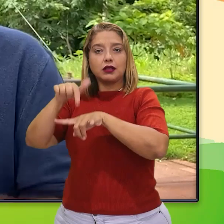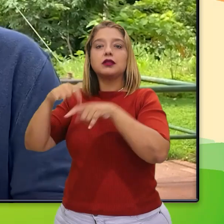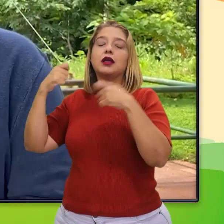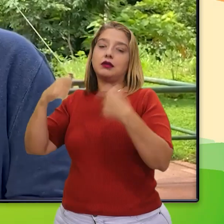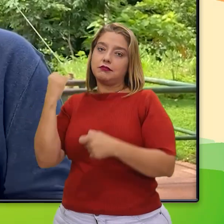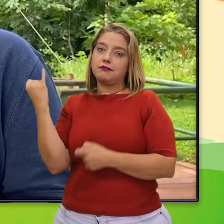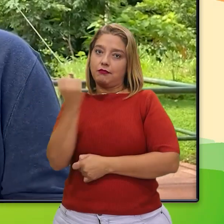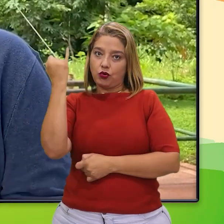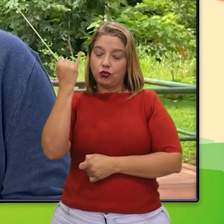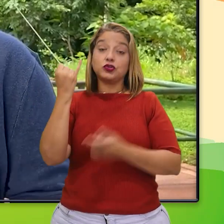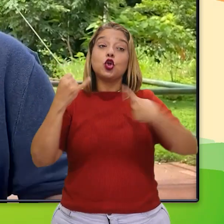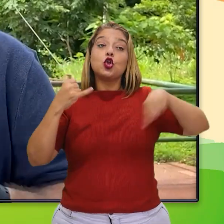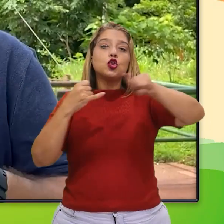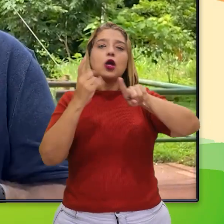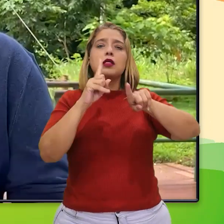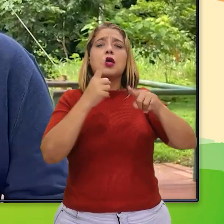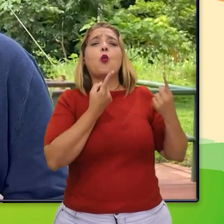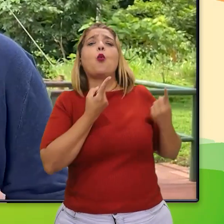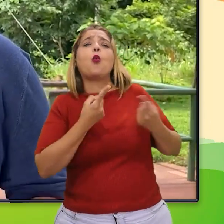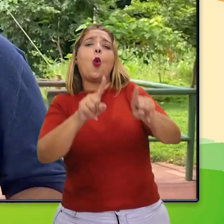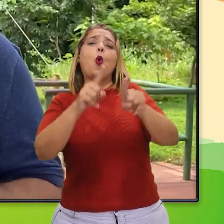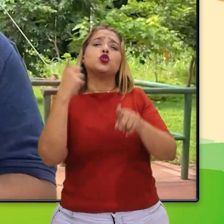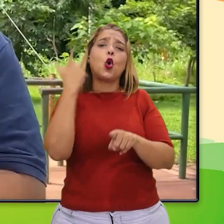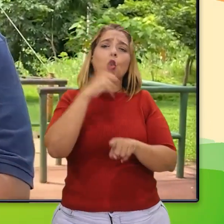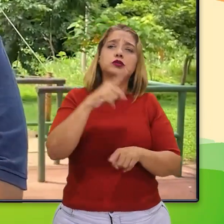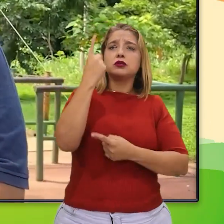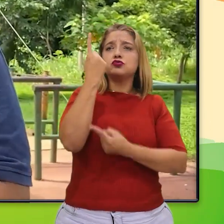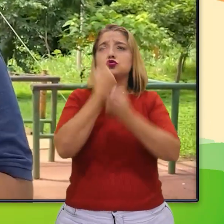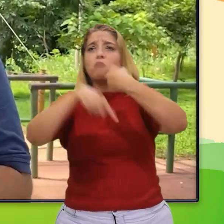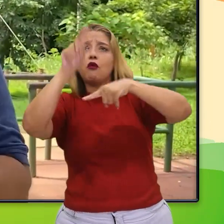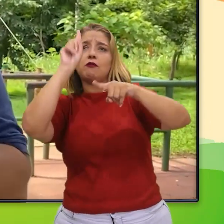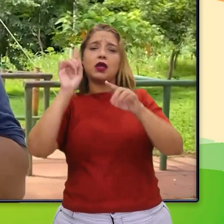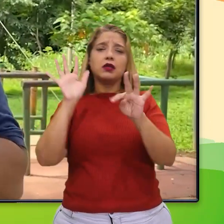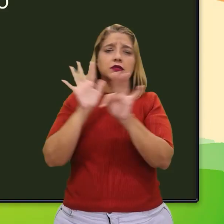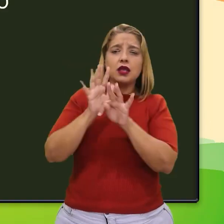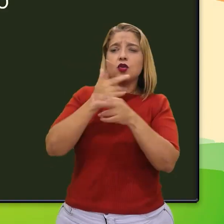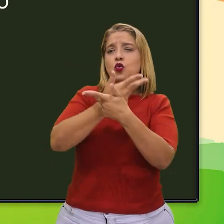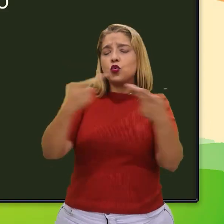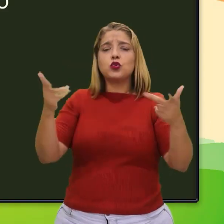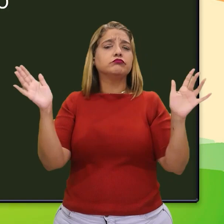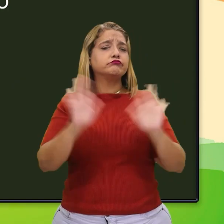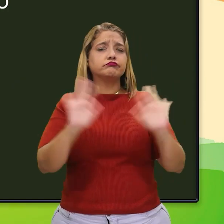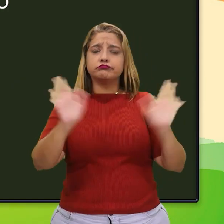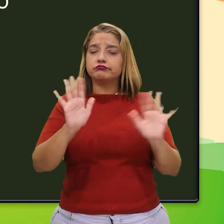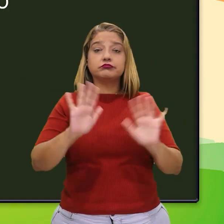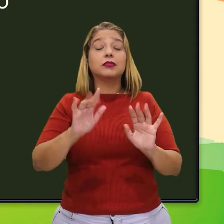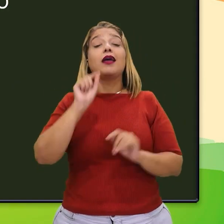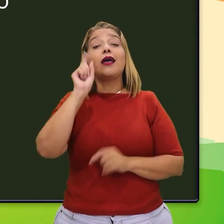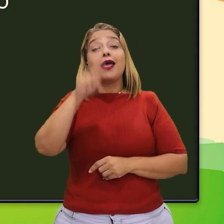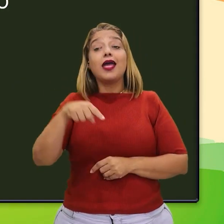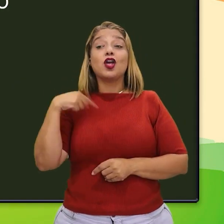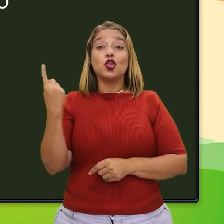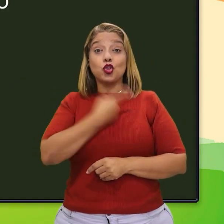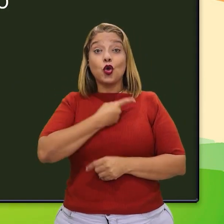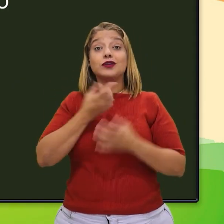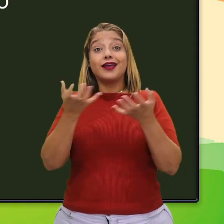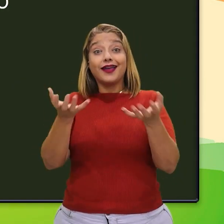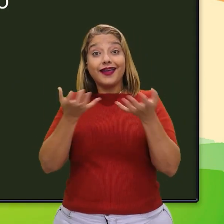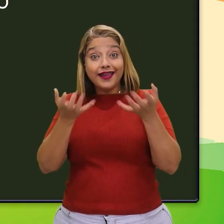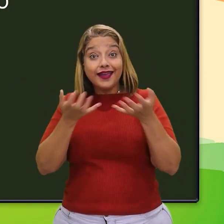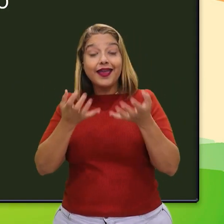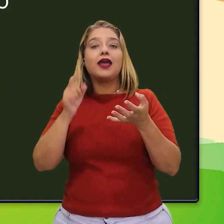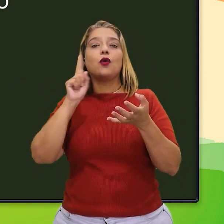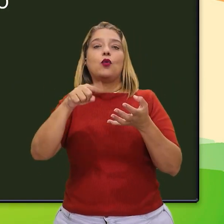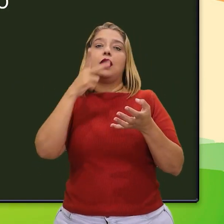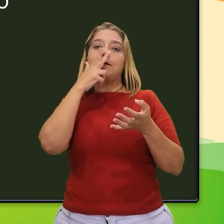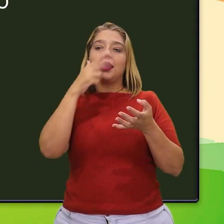contra o desenvolvimento econômico. As melhorias tecnológicas estão aí para nos mostrar isso. O que a gente tenta convergir e trazer é que dentro